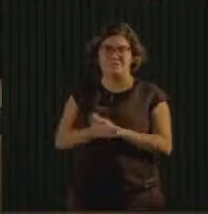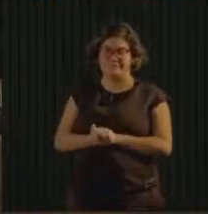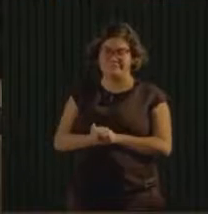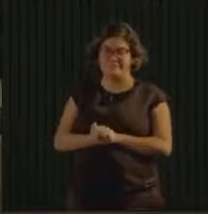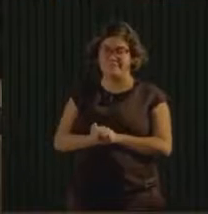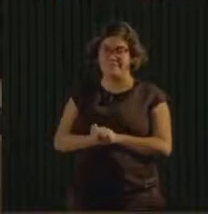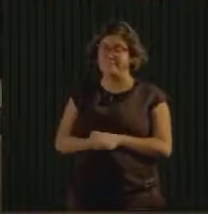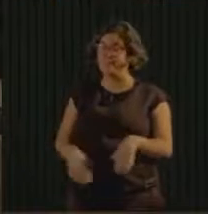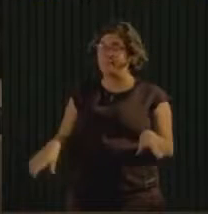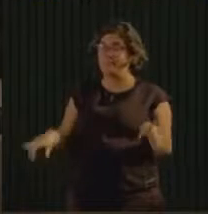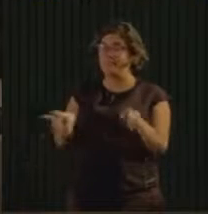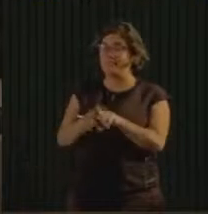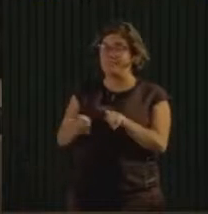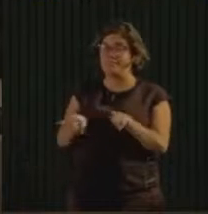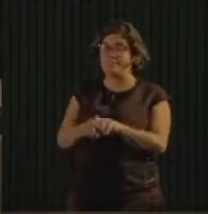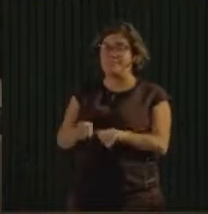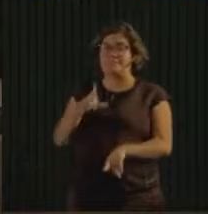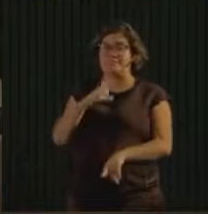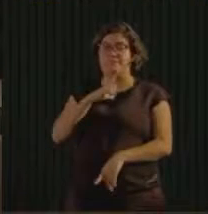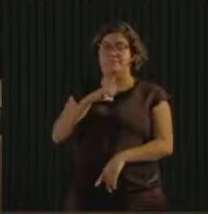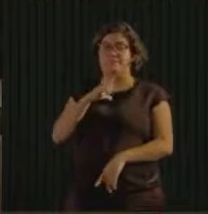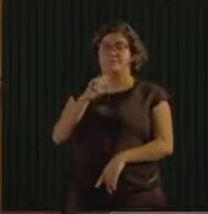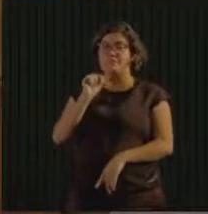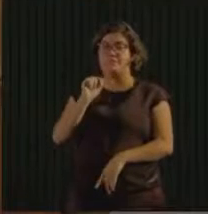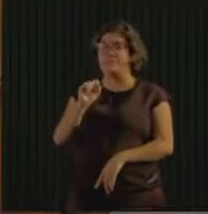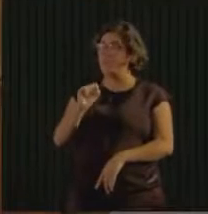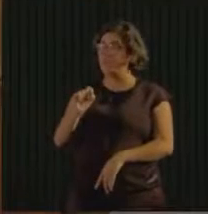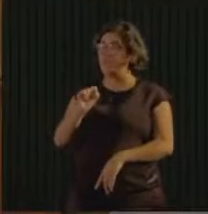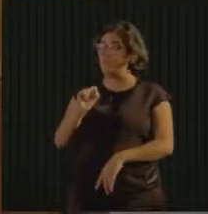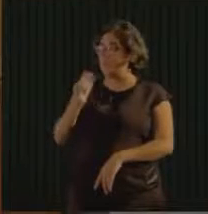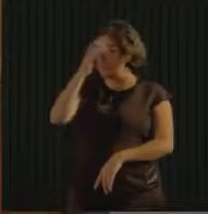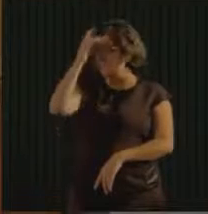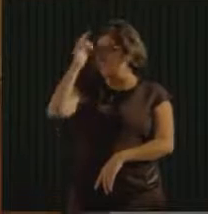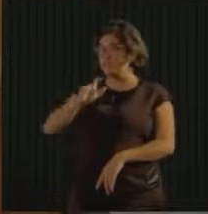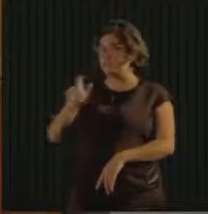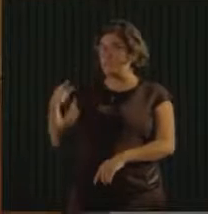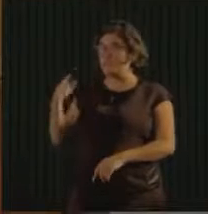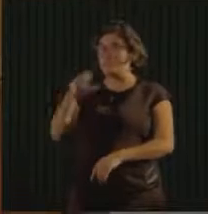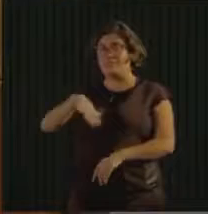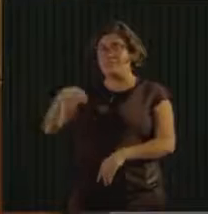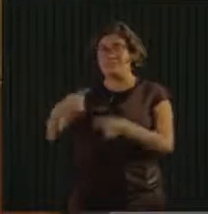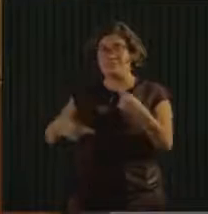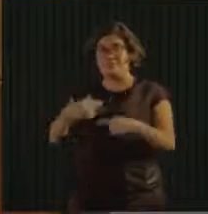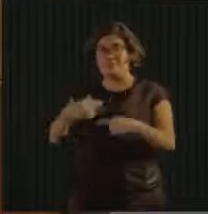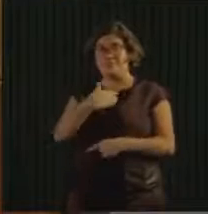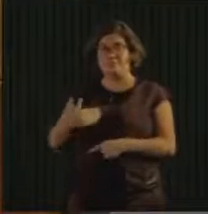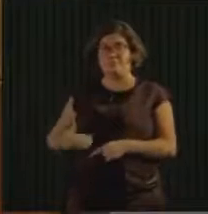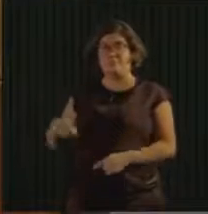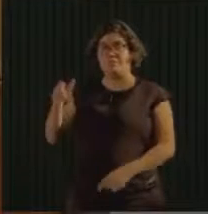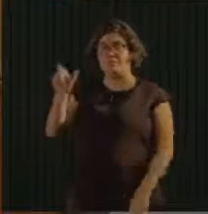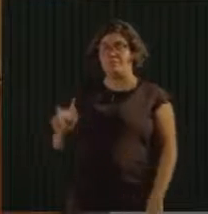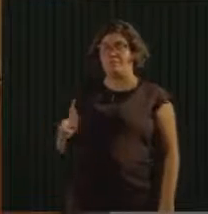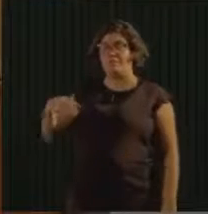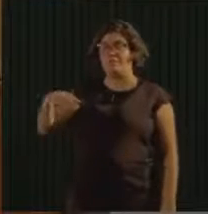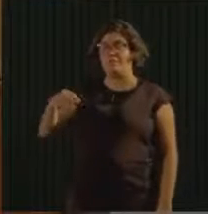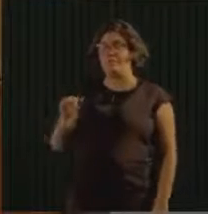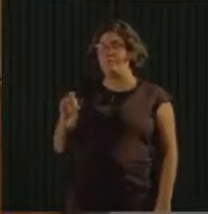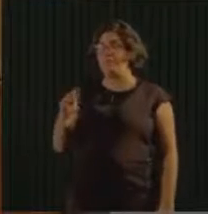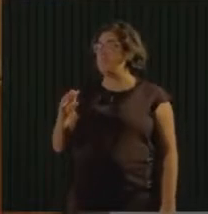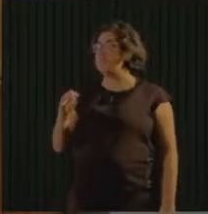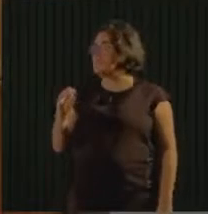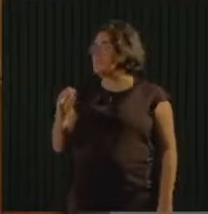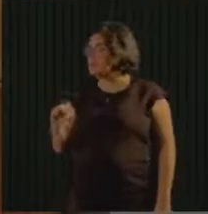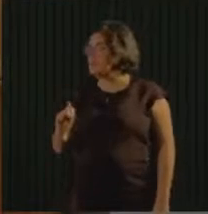E também temos outro peso pesado aqui das políticas públicas, é o senhor Marcos José de